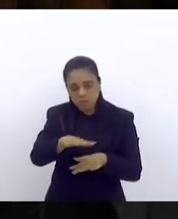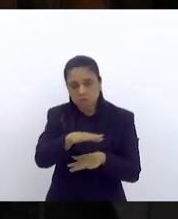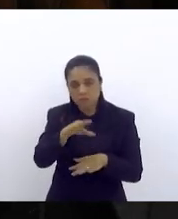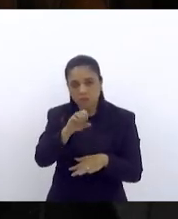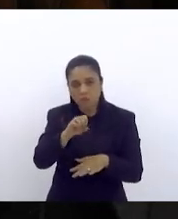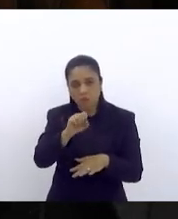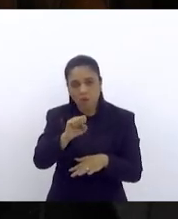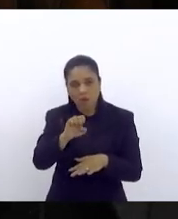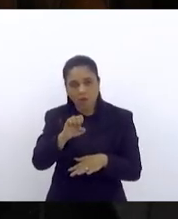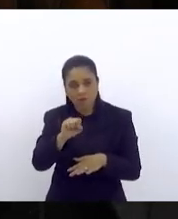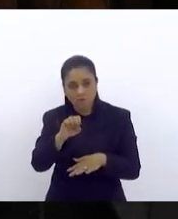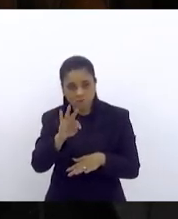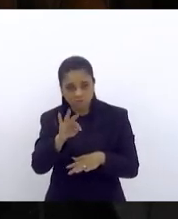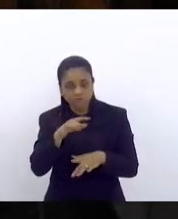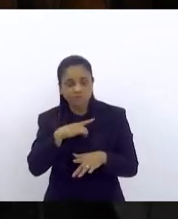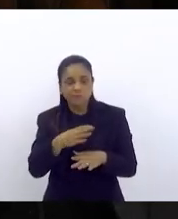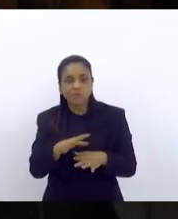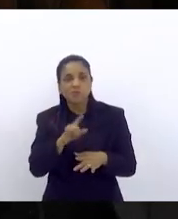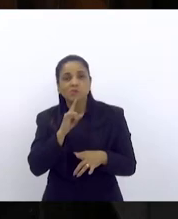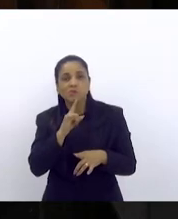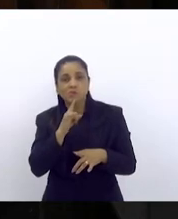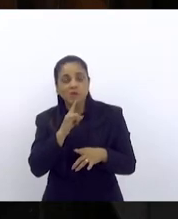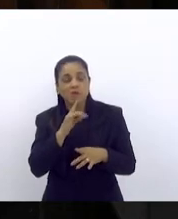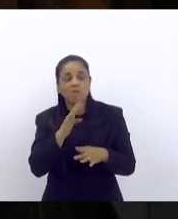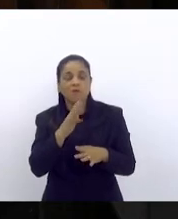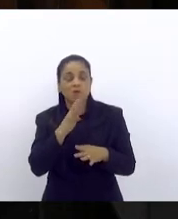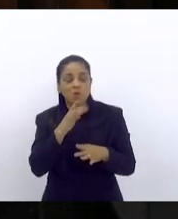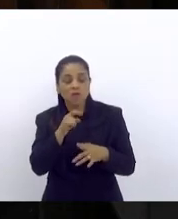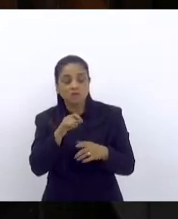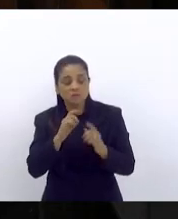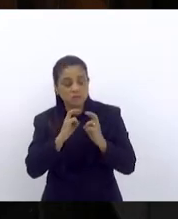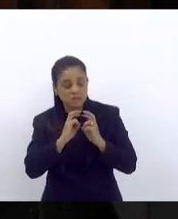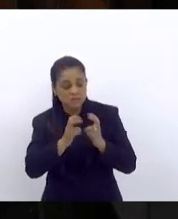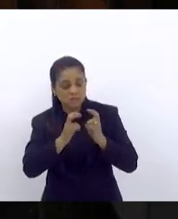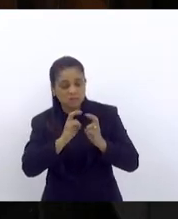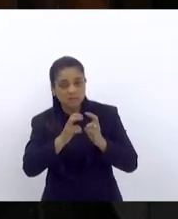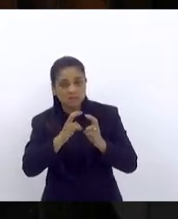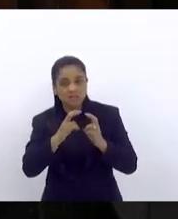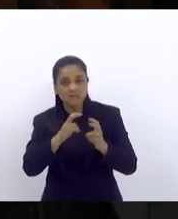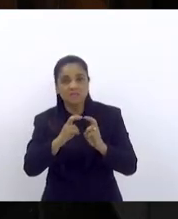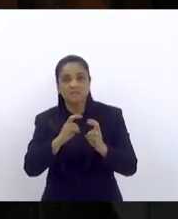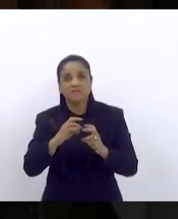quando pega o trem para Santa Cruz